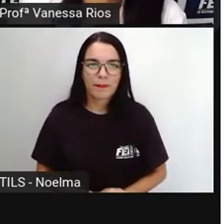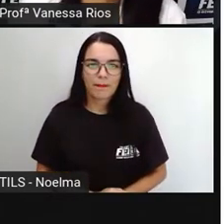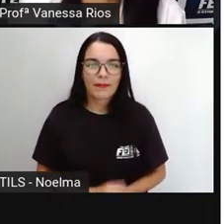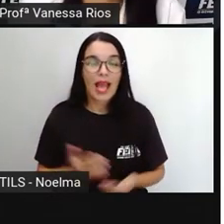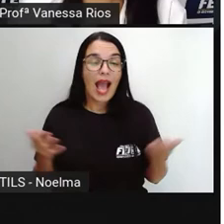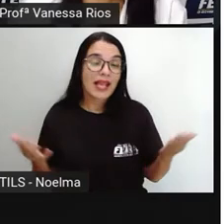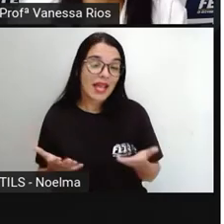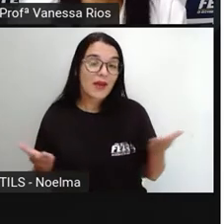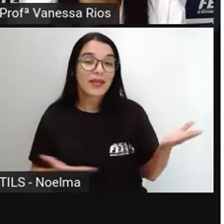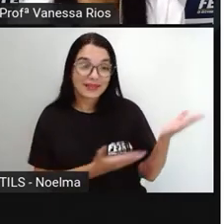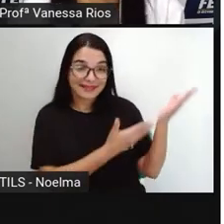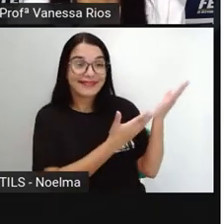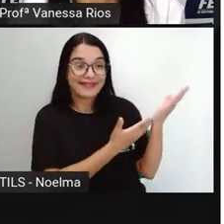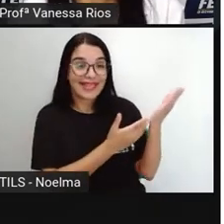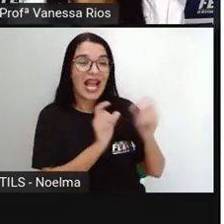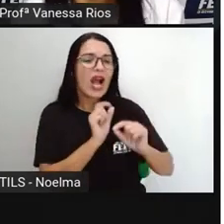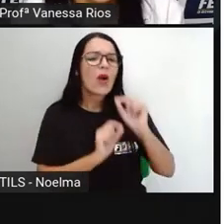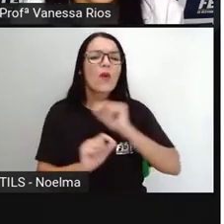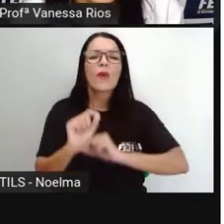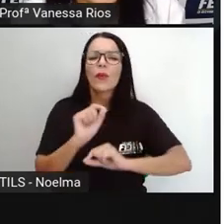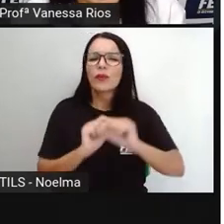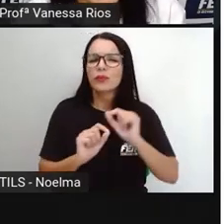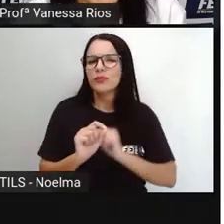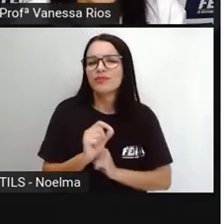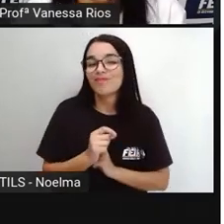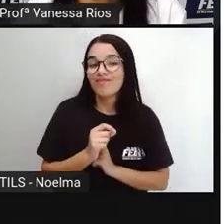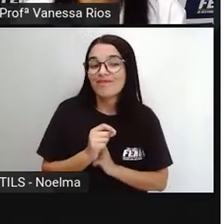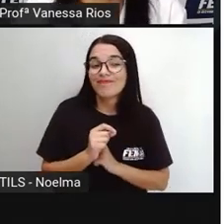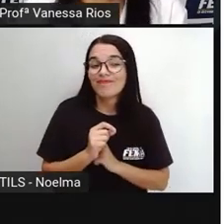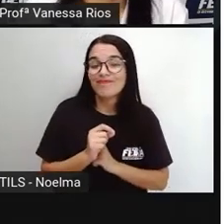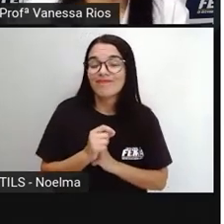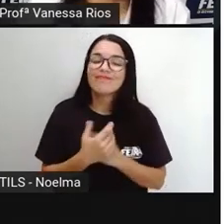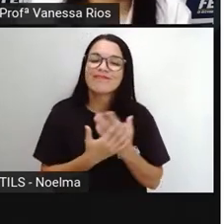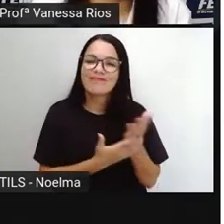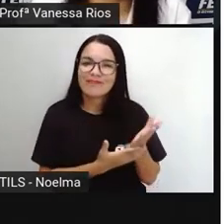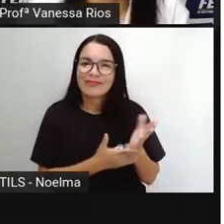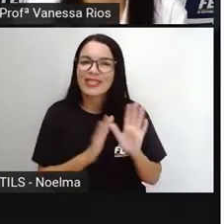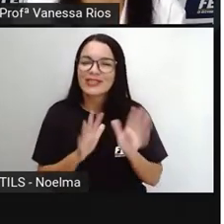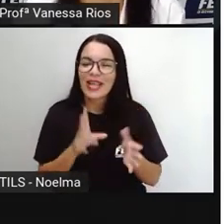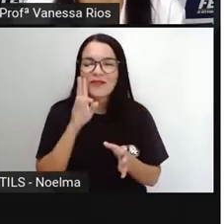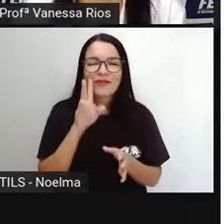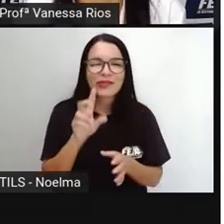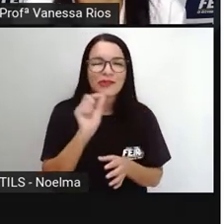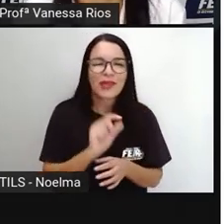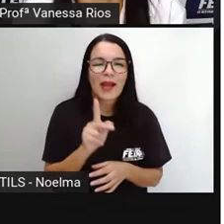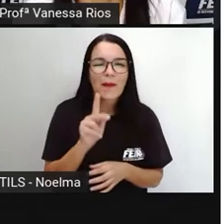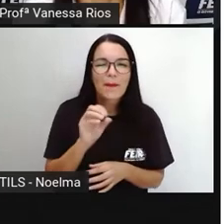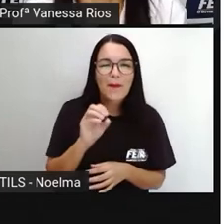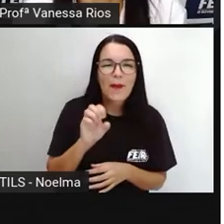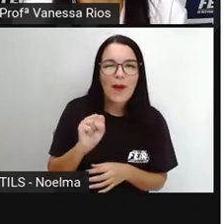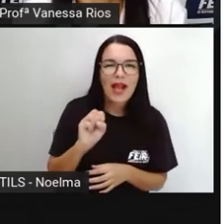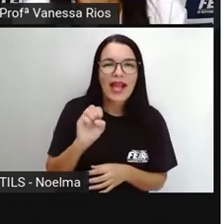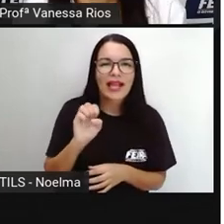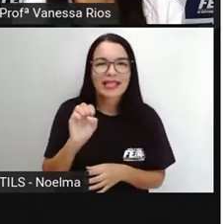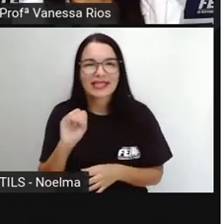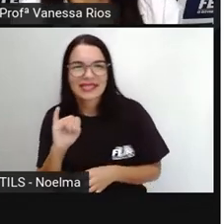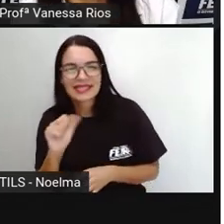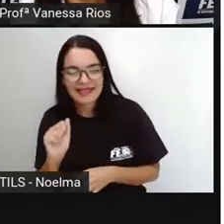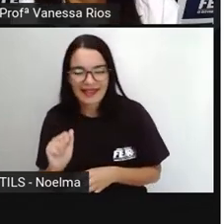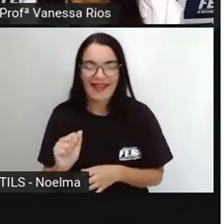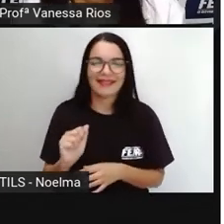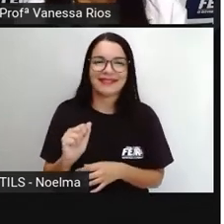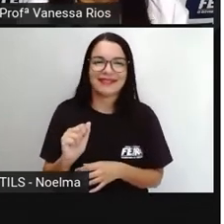E aí chegamos, então, no poema. Lembra aí, a gente está observando o mundo das